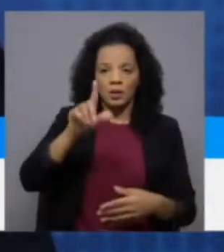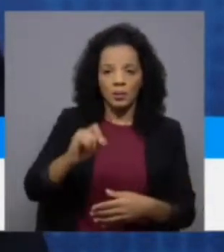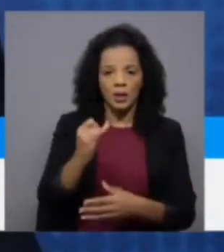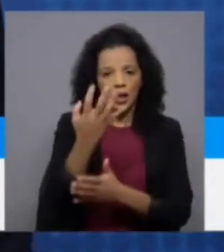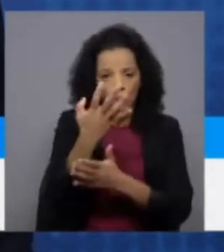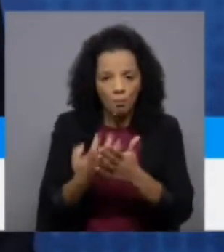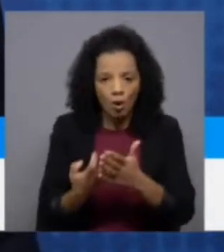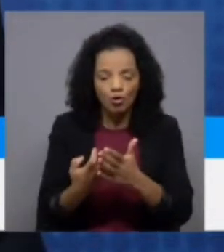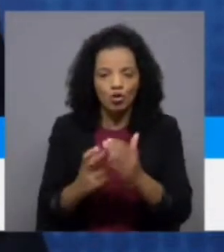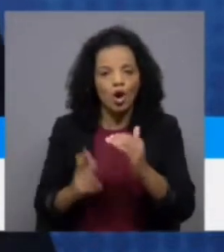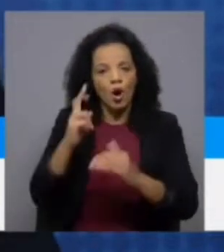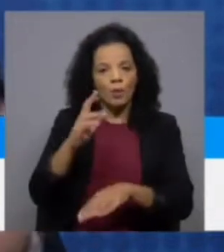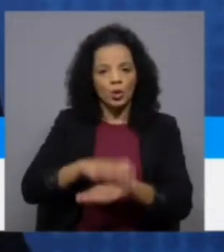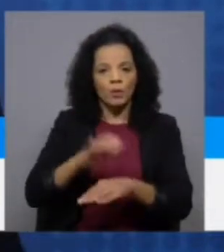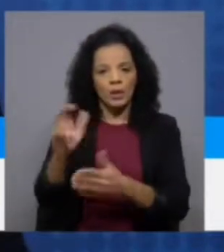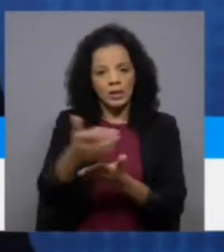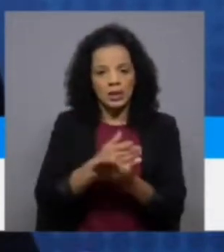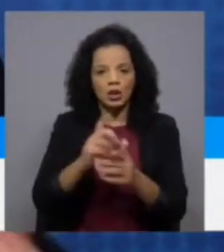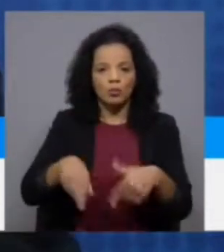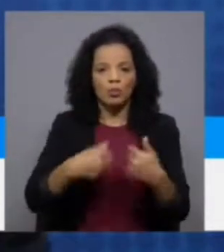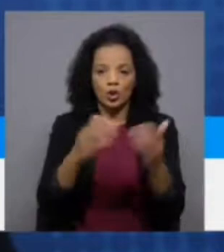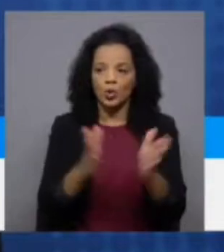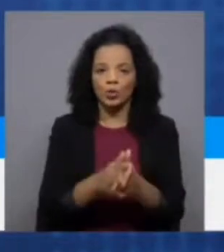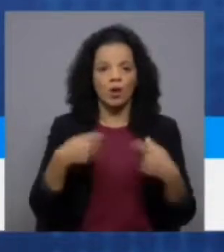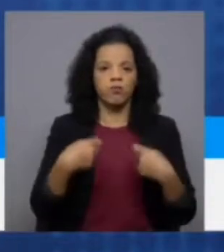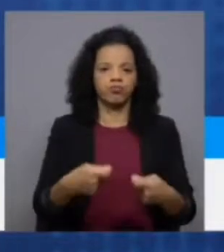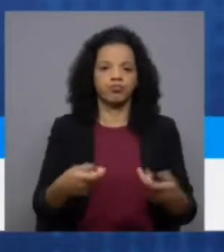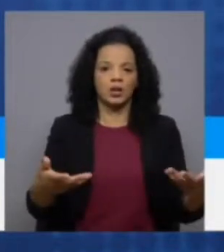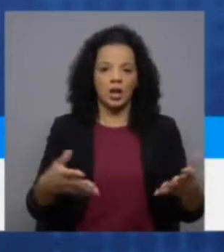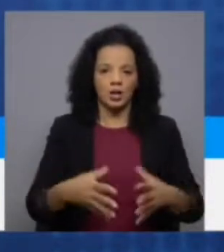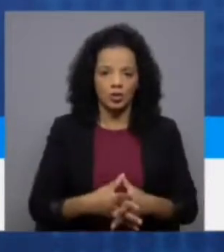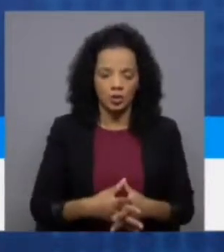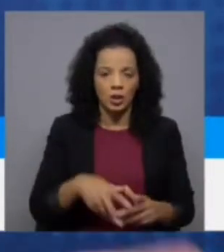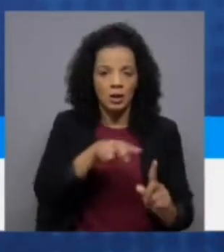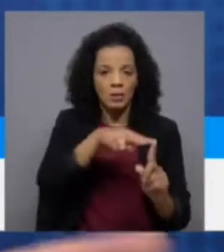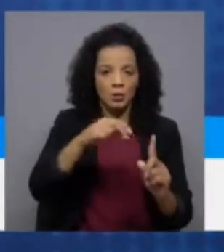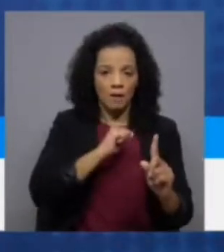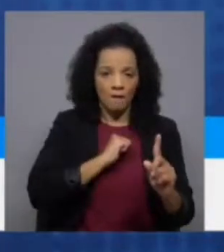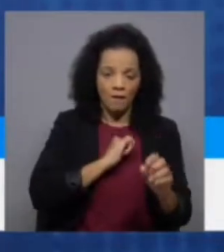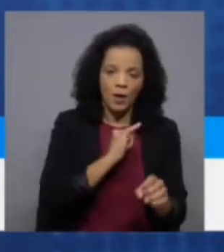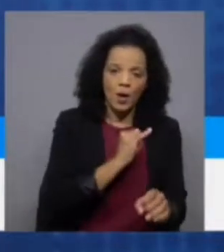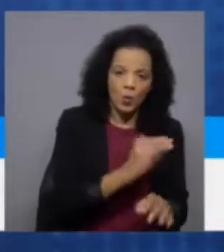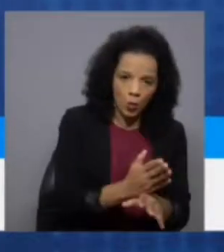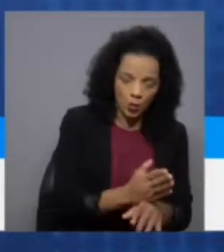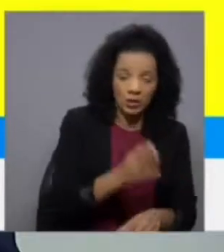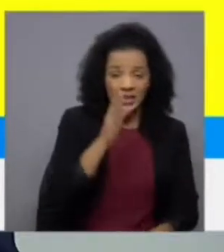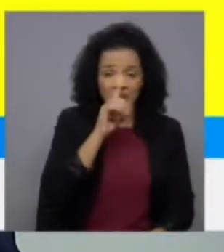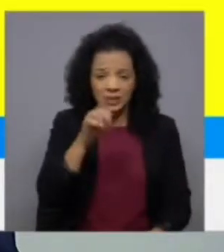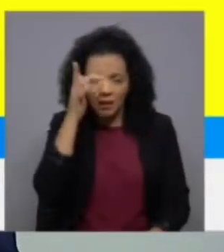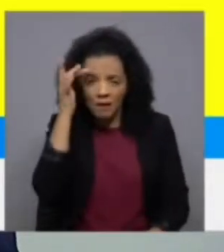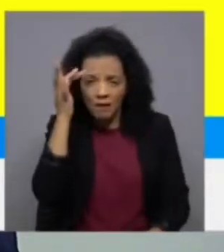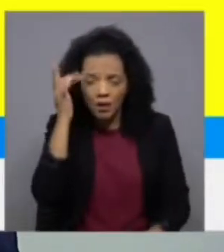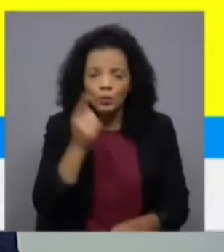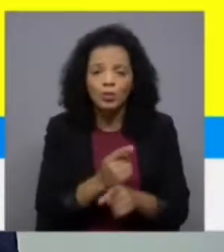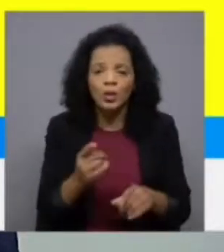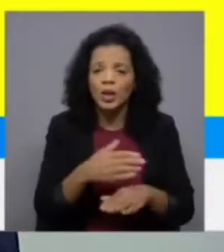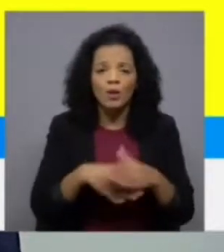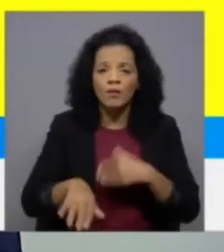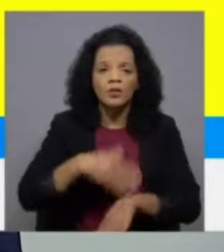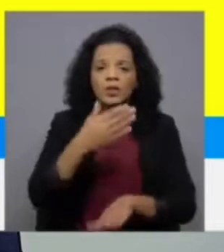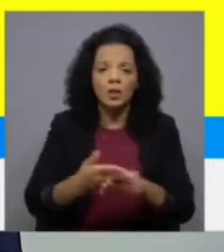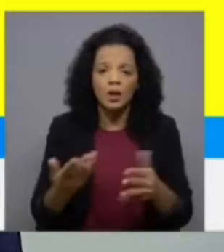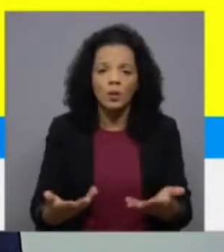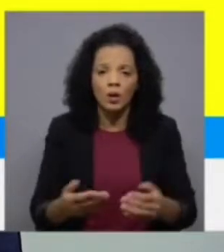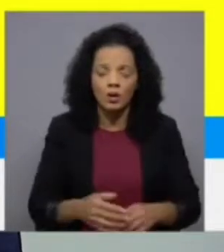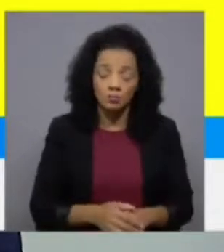impostos para ter mais receita e depois gasta tudo. Vou passar a palavra, mas diga-se, se é assim tão fácil, porquê é não foi feito até agora?